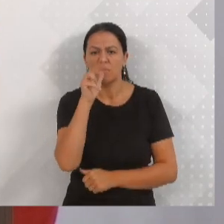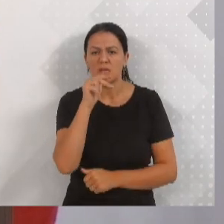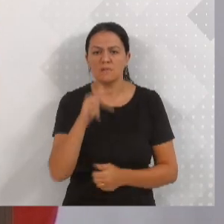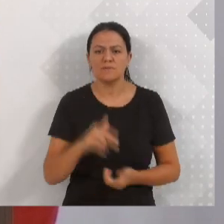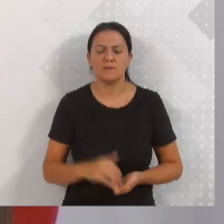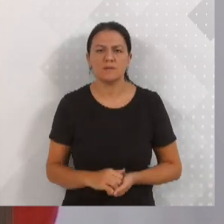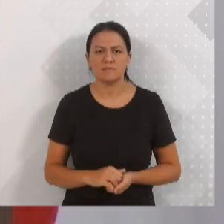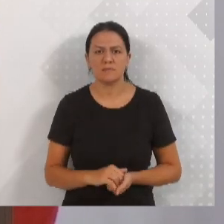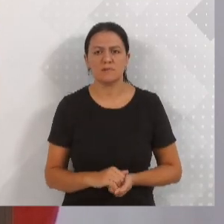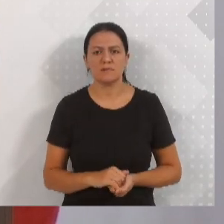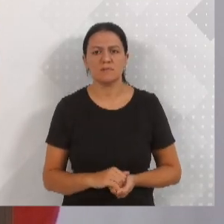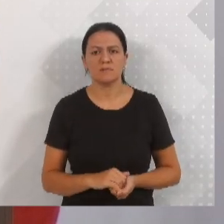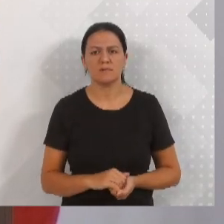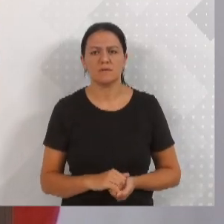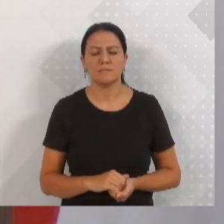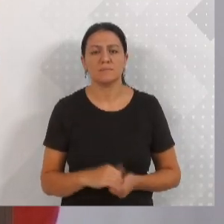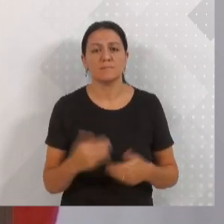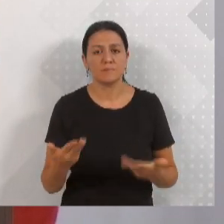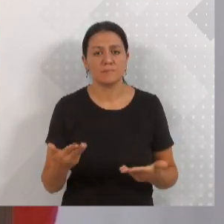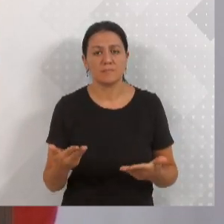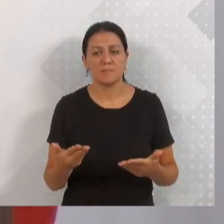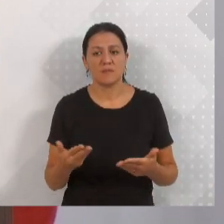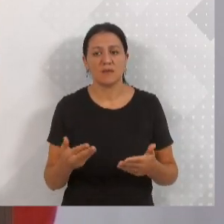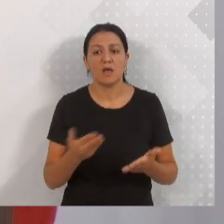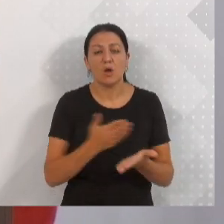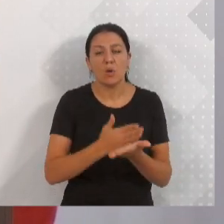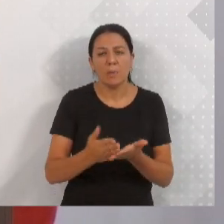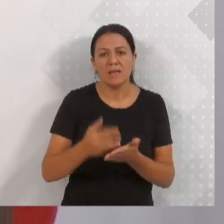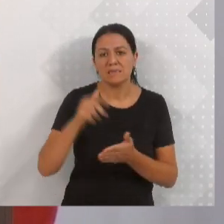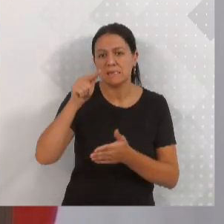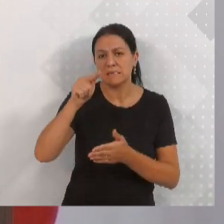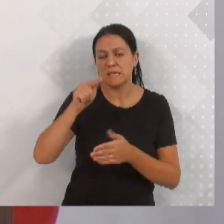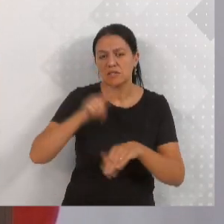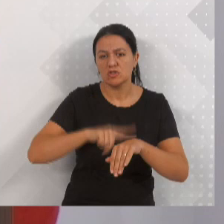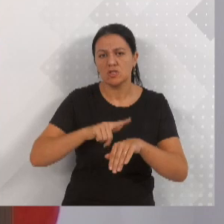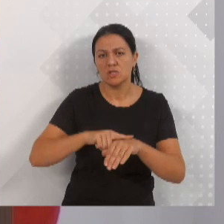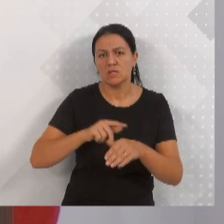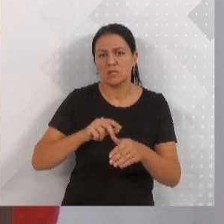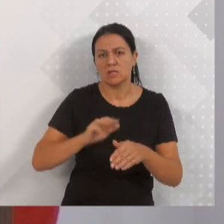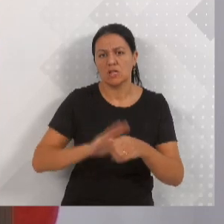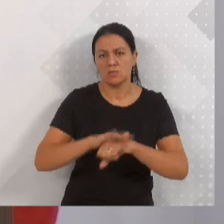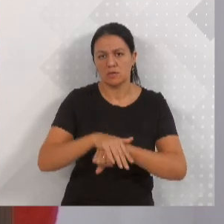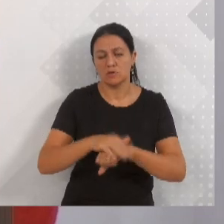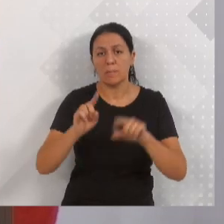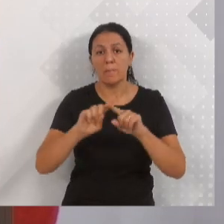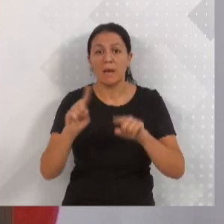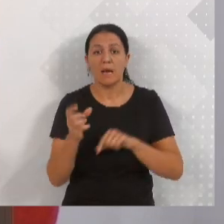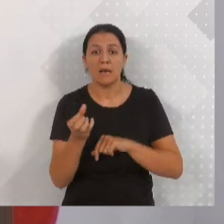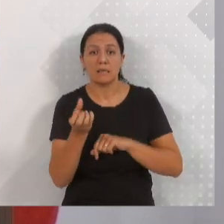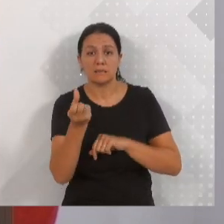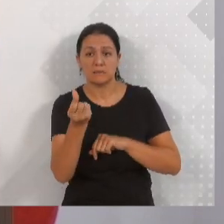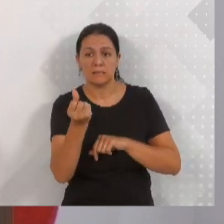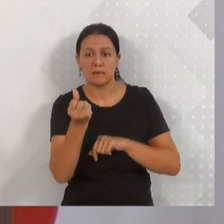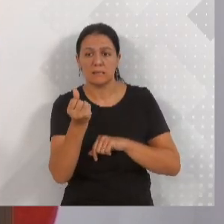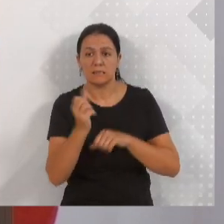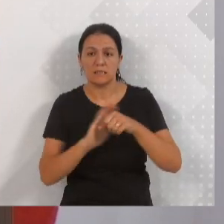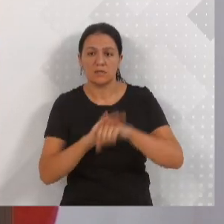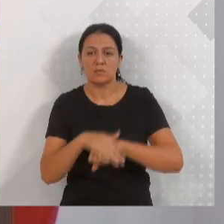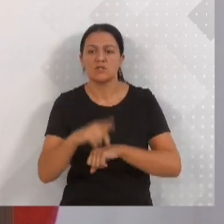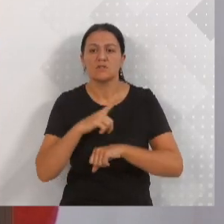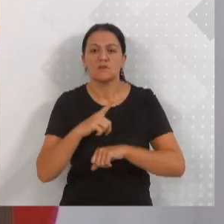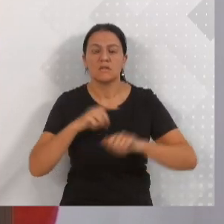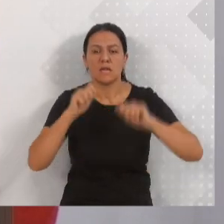Como sempre, a sessão inicia às 19 horas, porém, a partir das 18 horas já teremos lá assessoria e